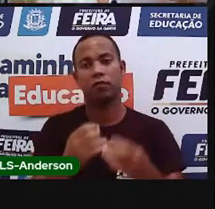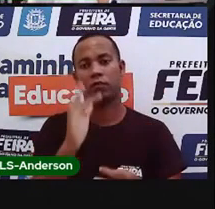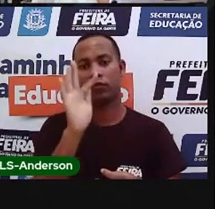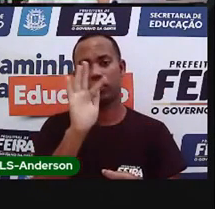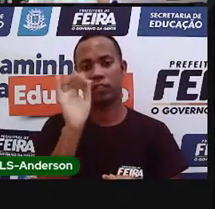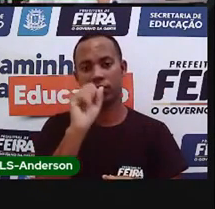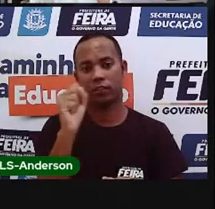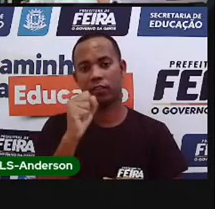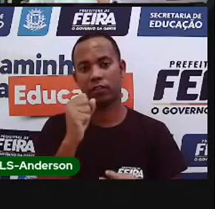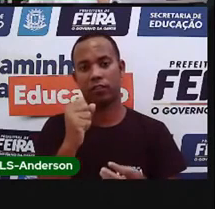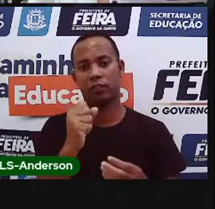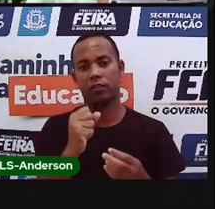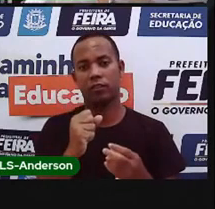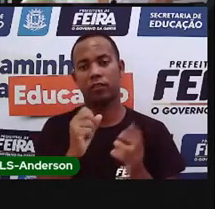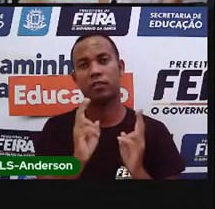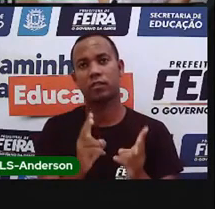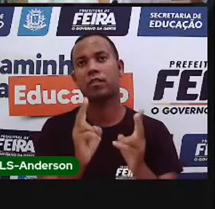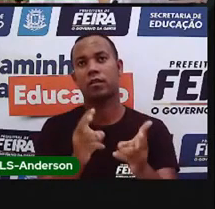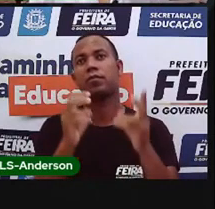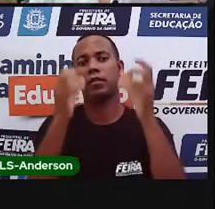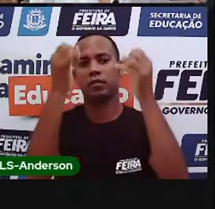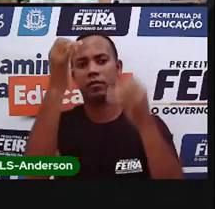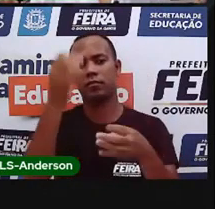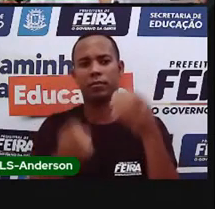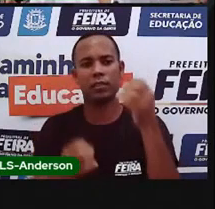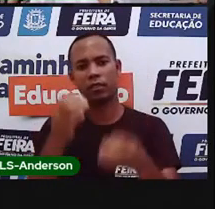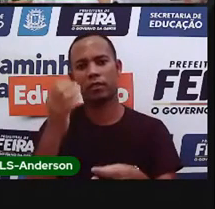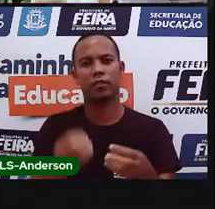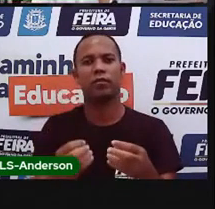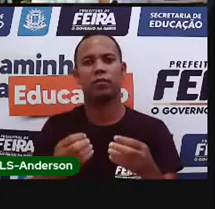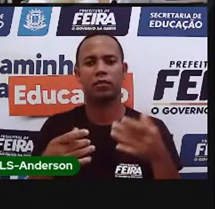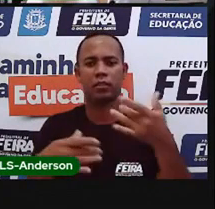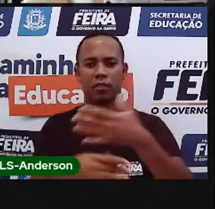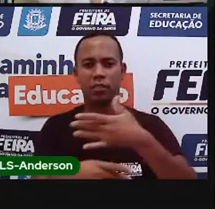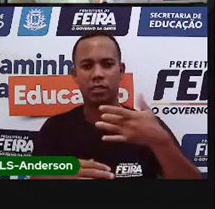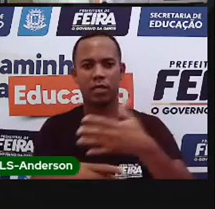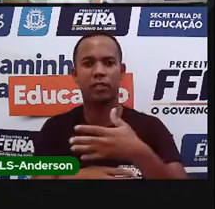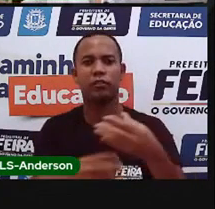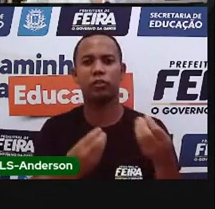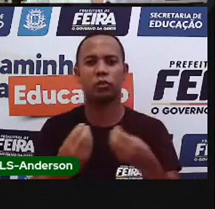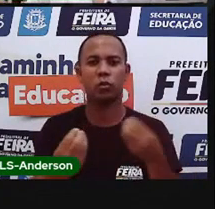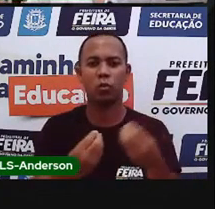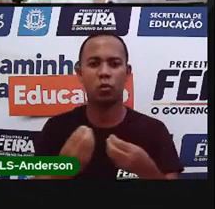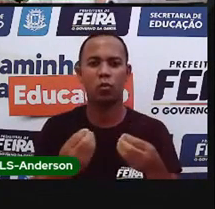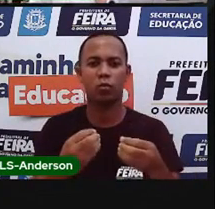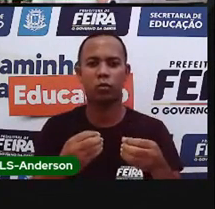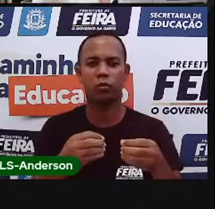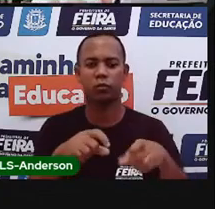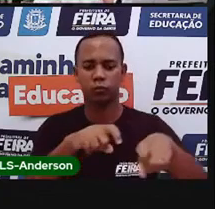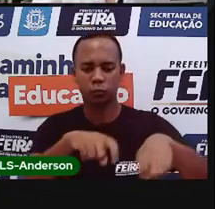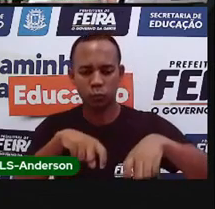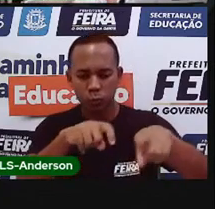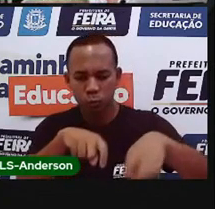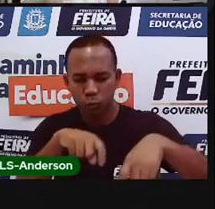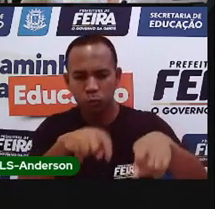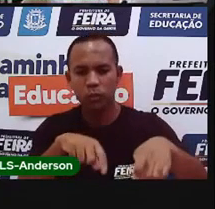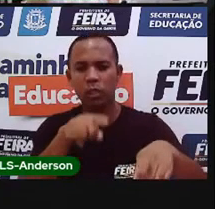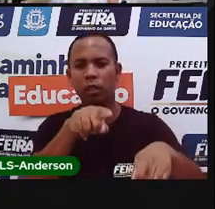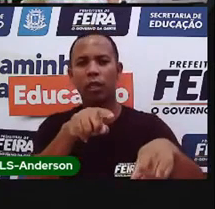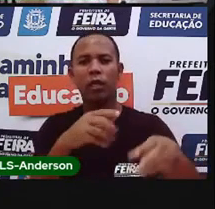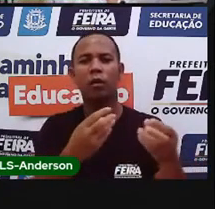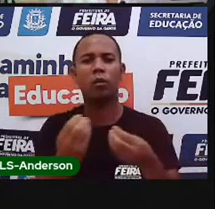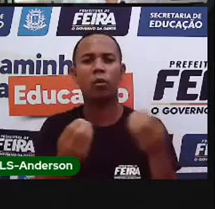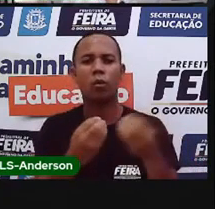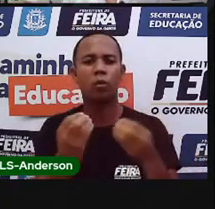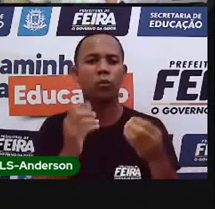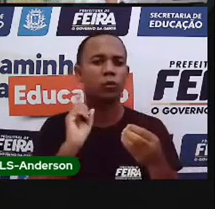ela falou sobre o distrito, sobre os distritos da nossa cidade, pronto, a zona rural. Bom, a coleta